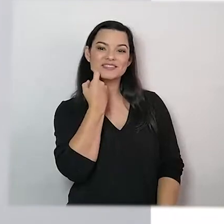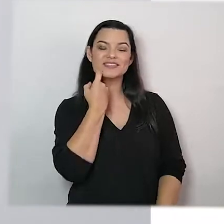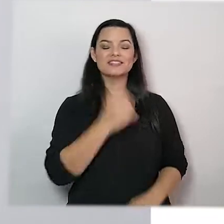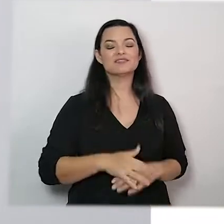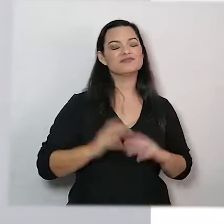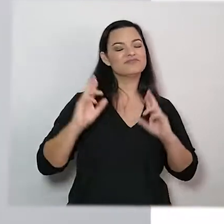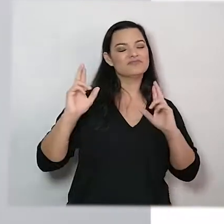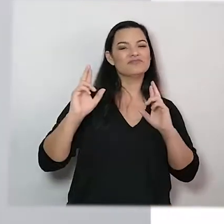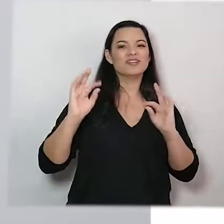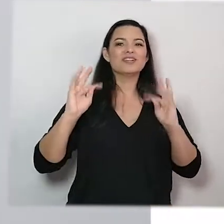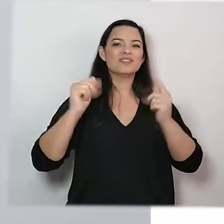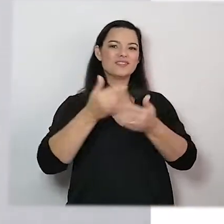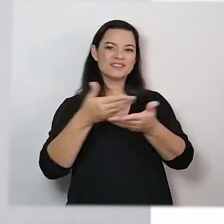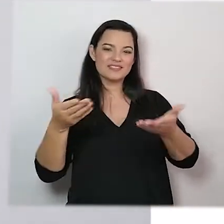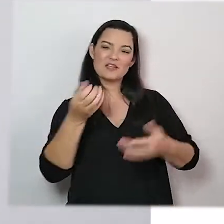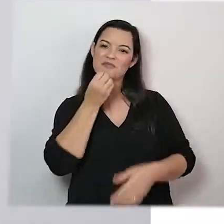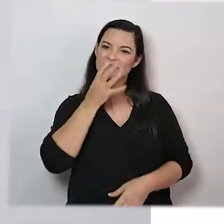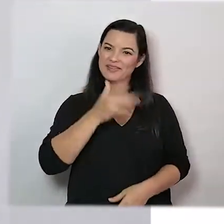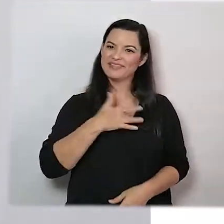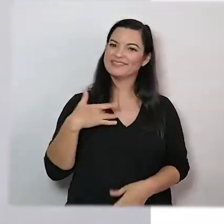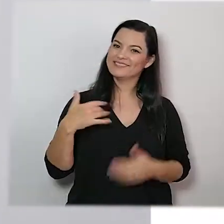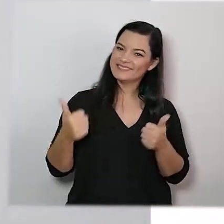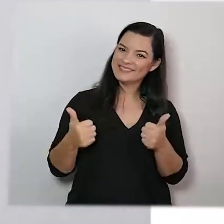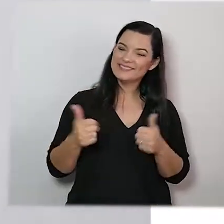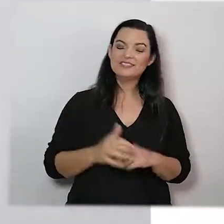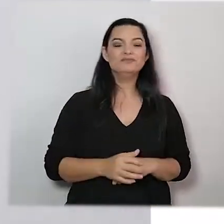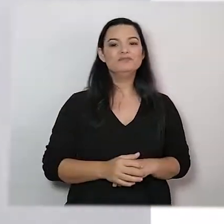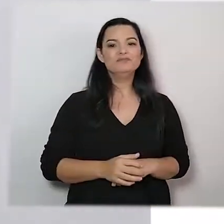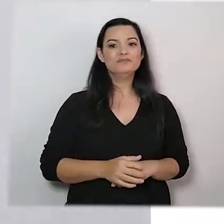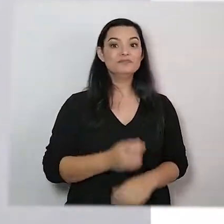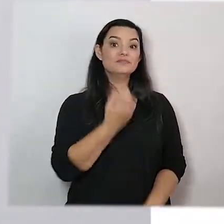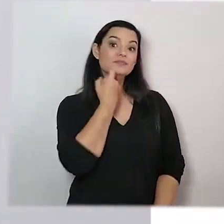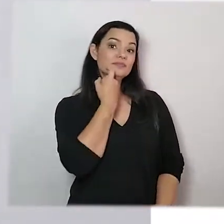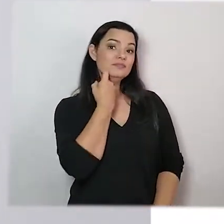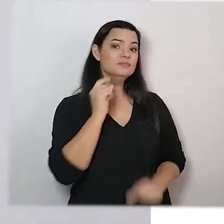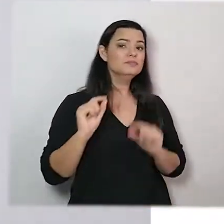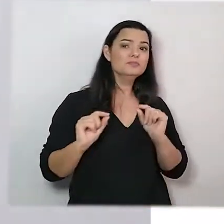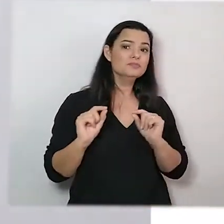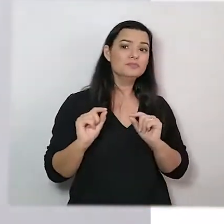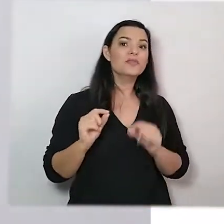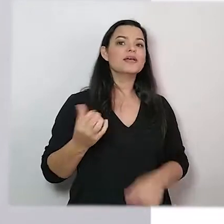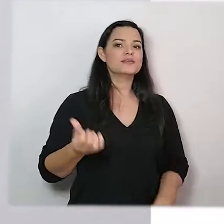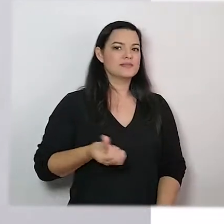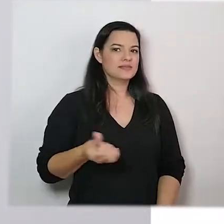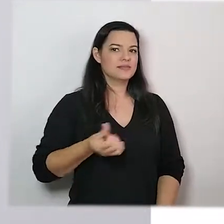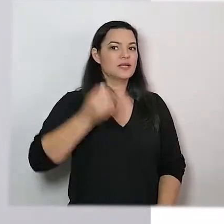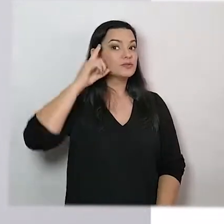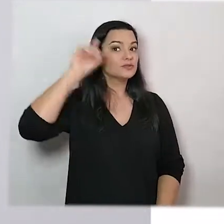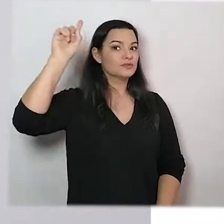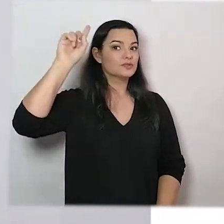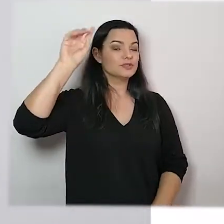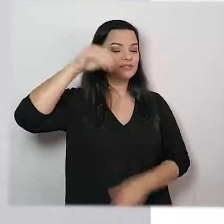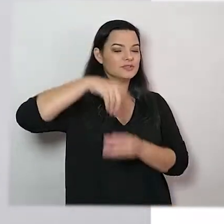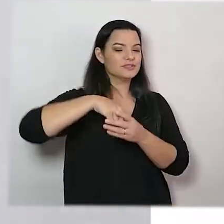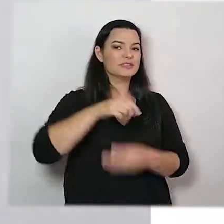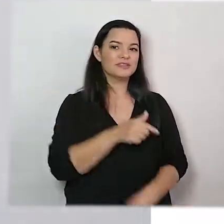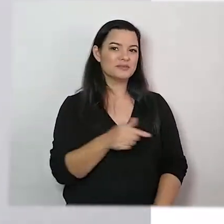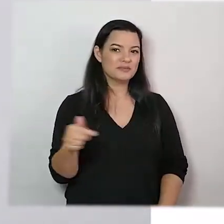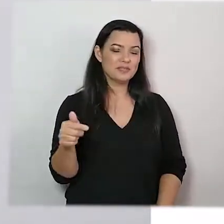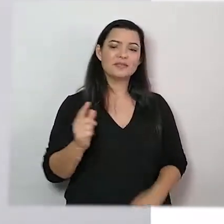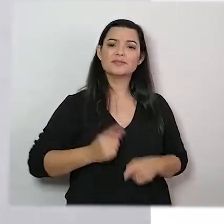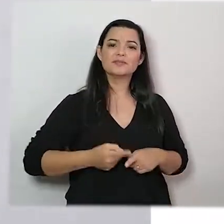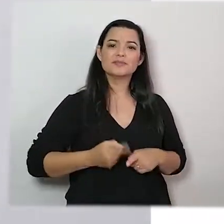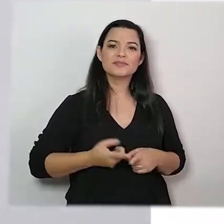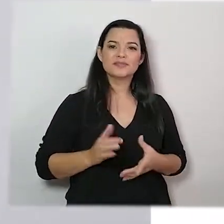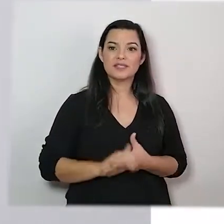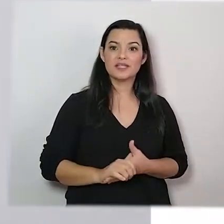espero que todos estejam bem. Sexta-feira é considerado o sexto dia da semana. Por